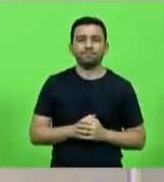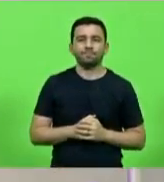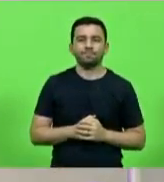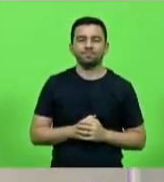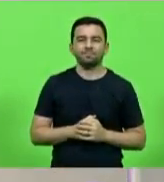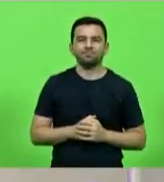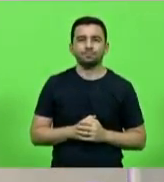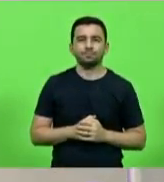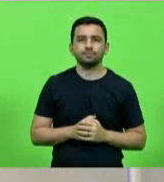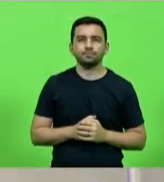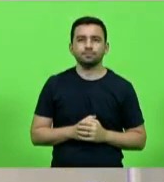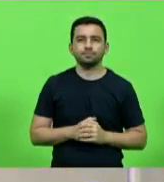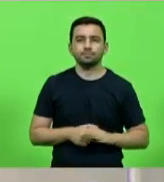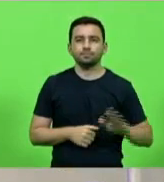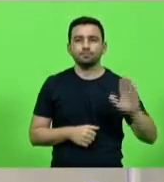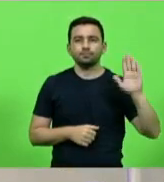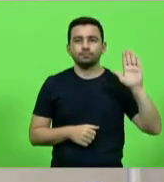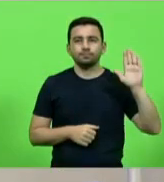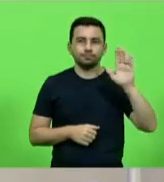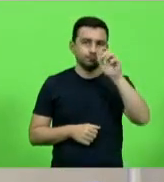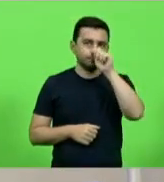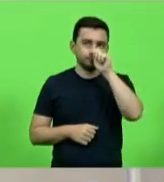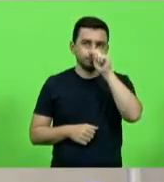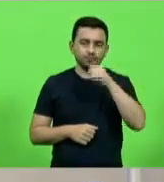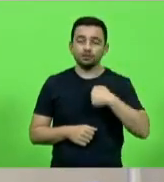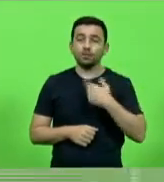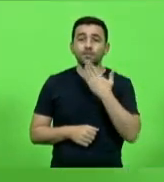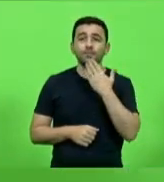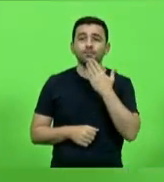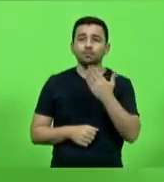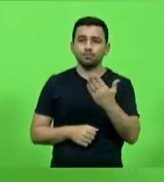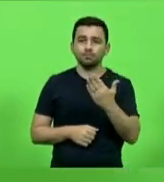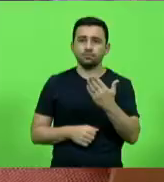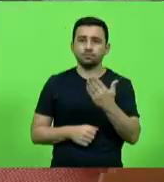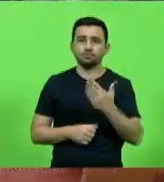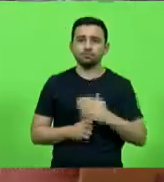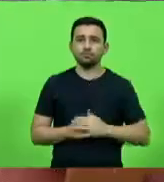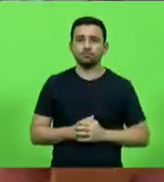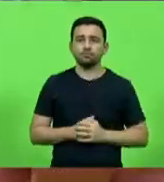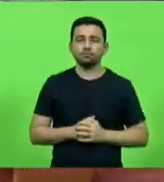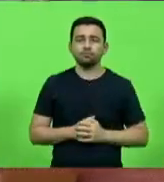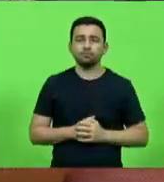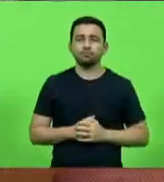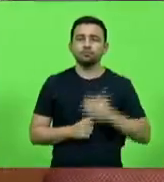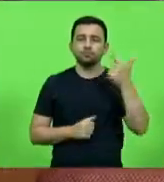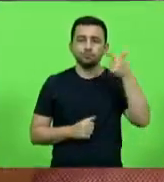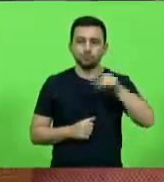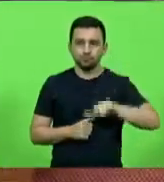Pela ordem, seu presidente. Pela ordem, deputado João Amin. Eu solicito o microfone na tribuna novamente.